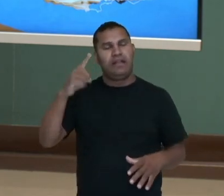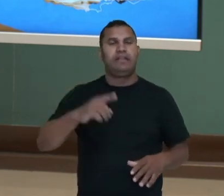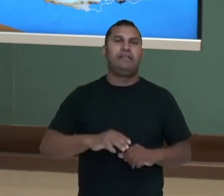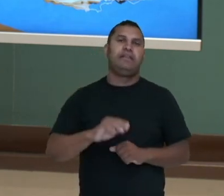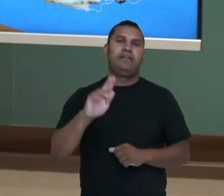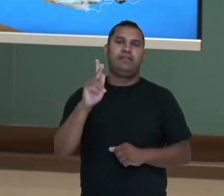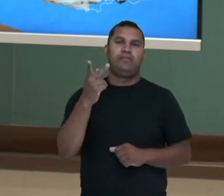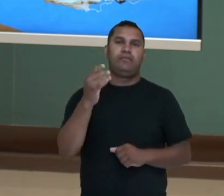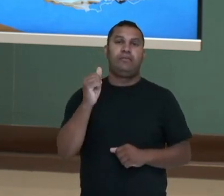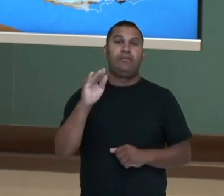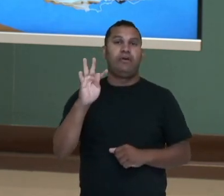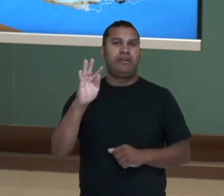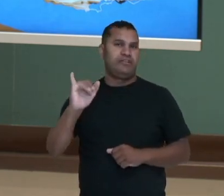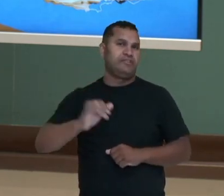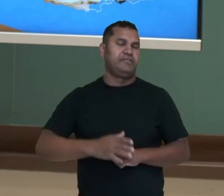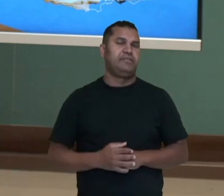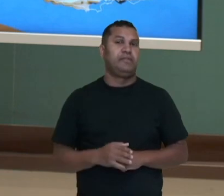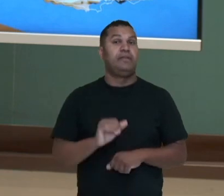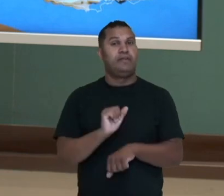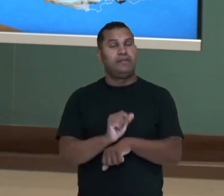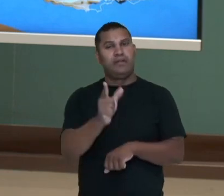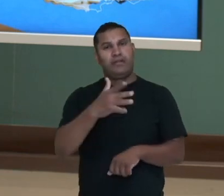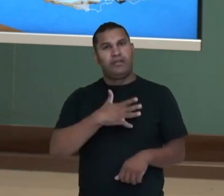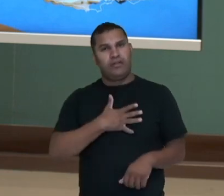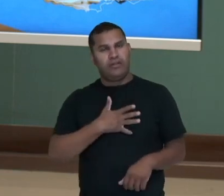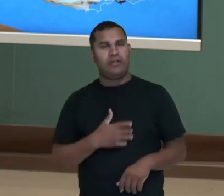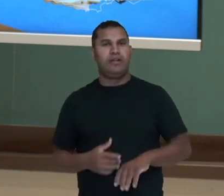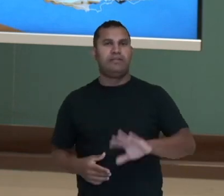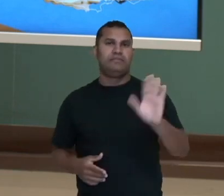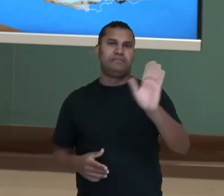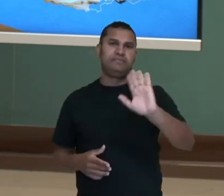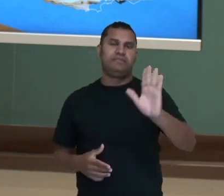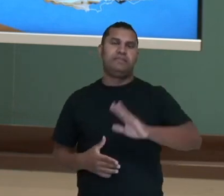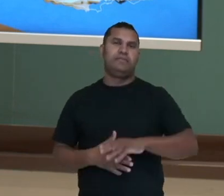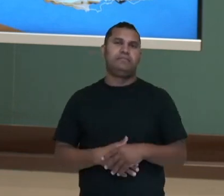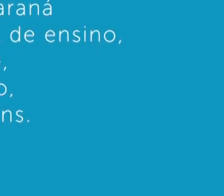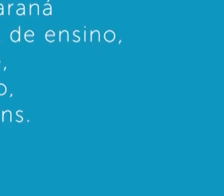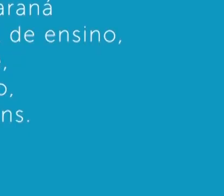revolução haitiana. Espero que vocês tenham gostado. Até breve!